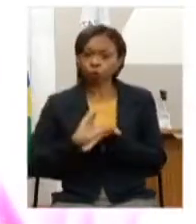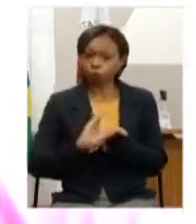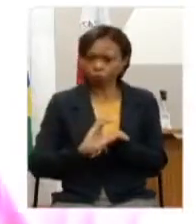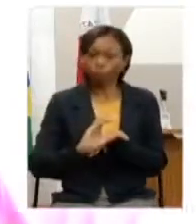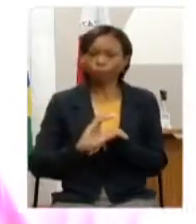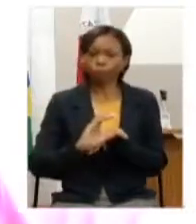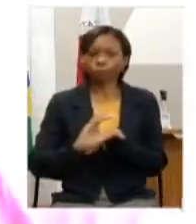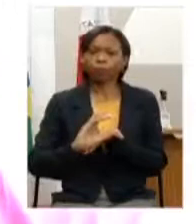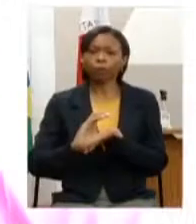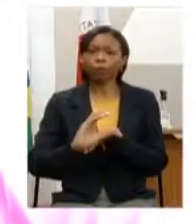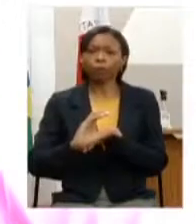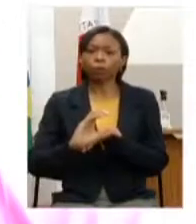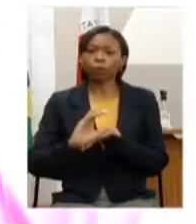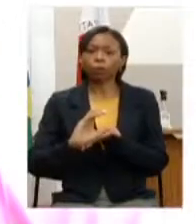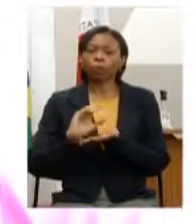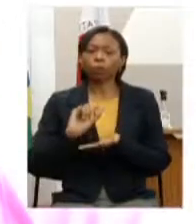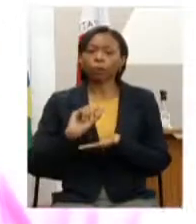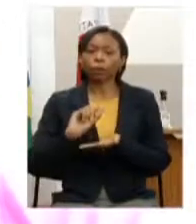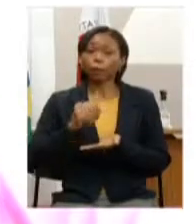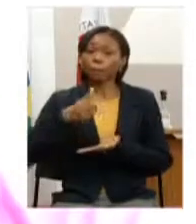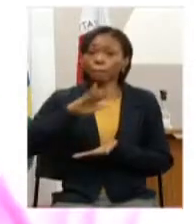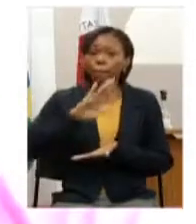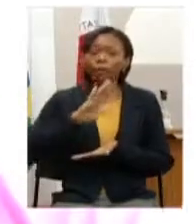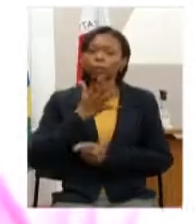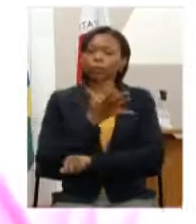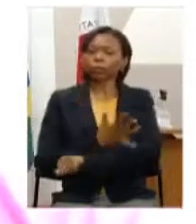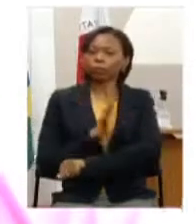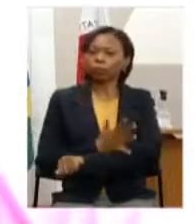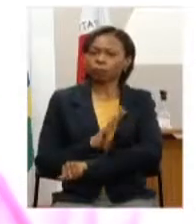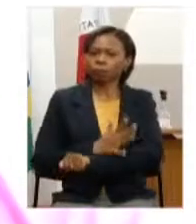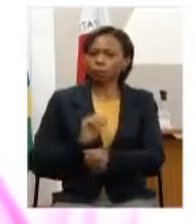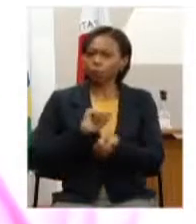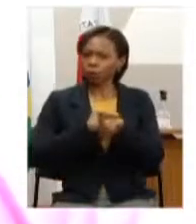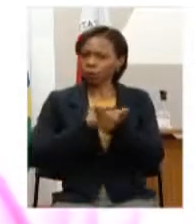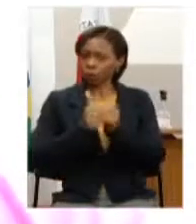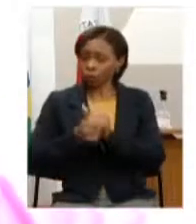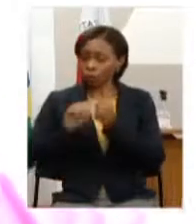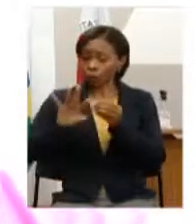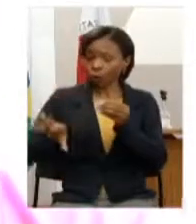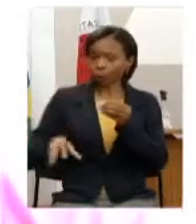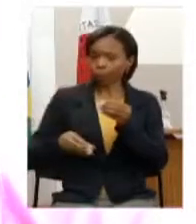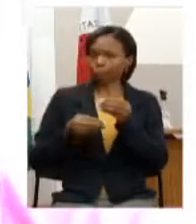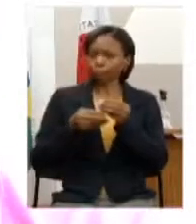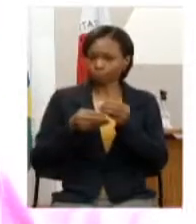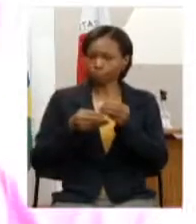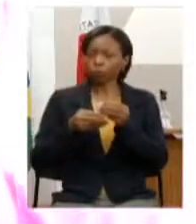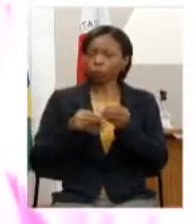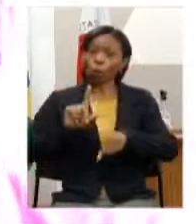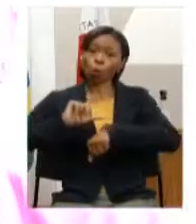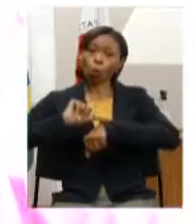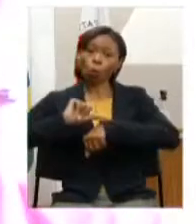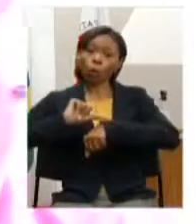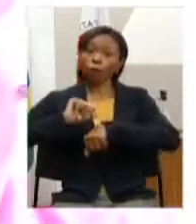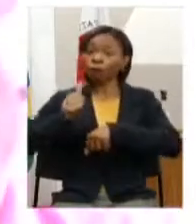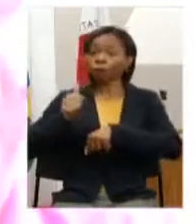com ênfase na oferta de atividades esportivas complementares no contraturno escolar